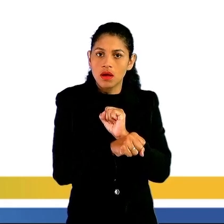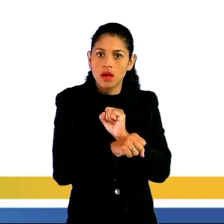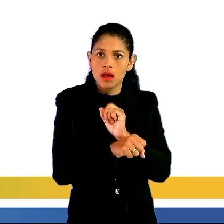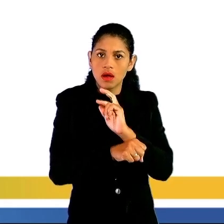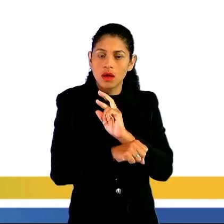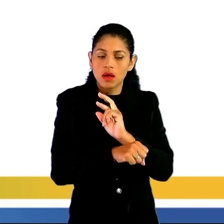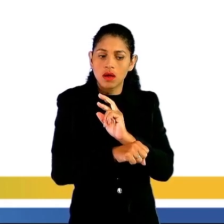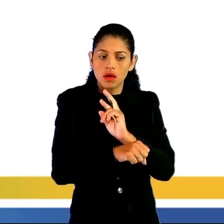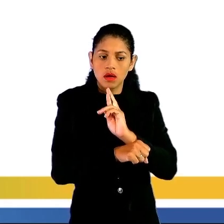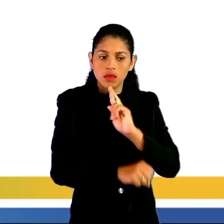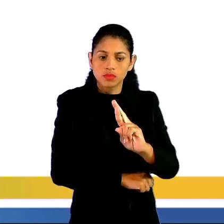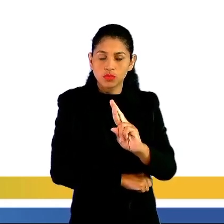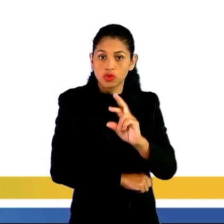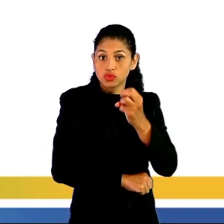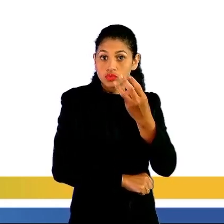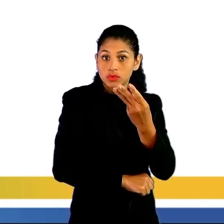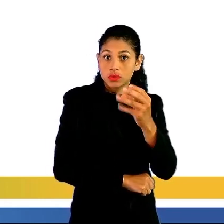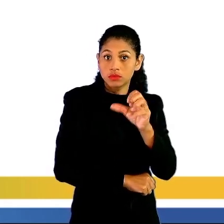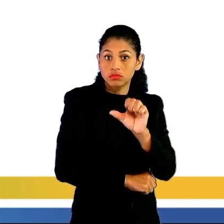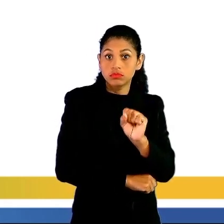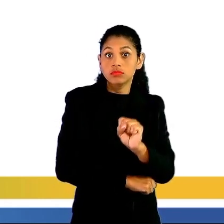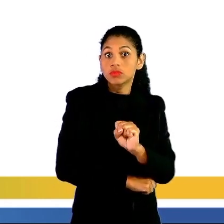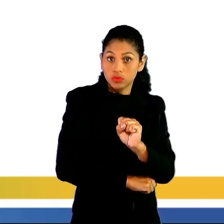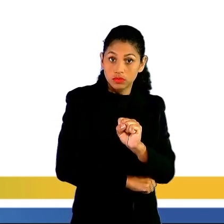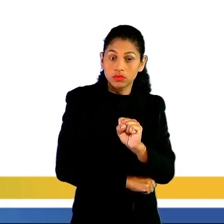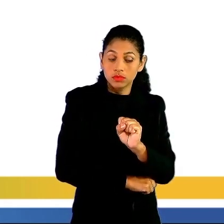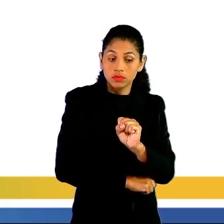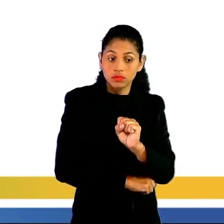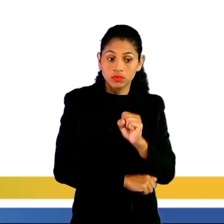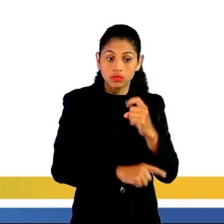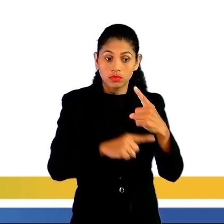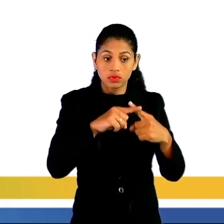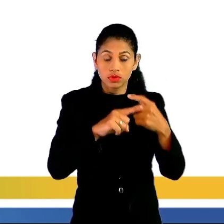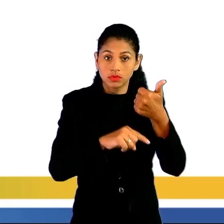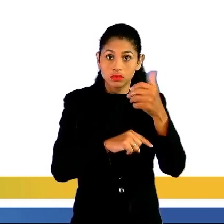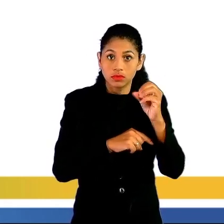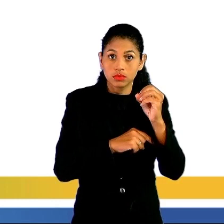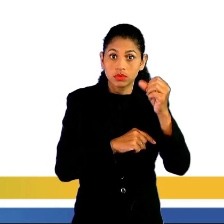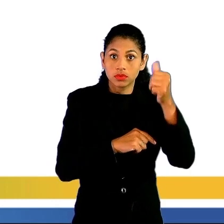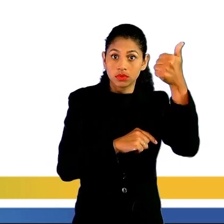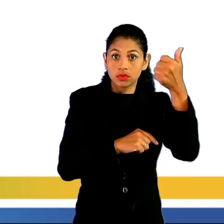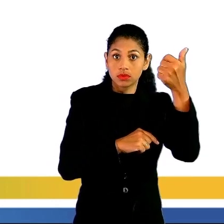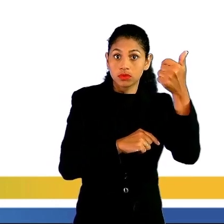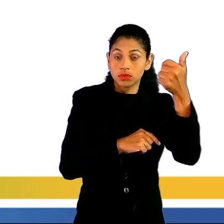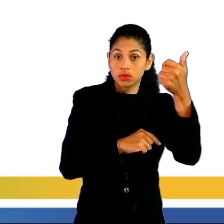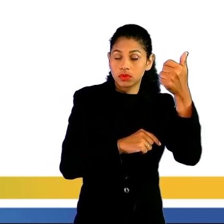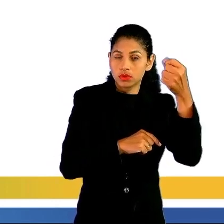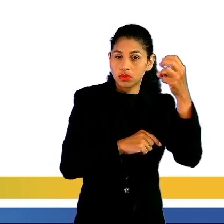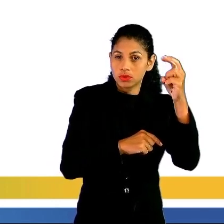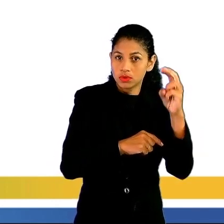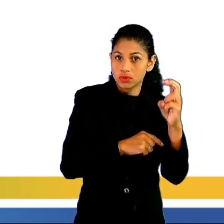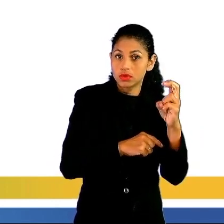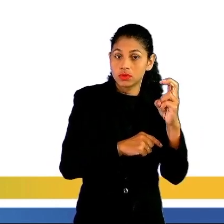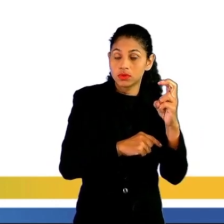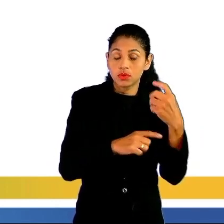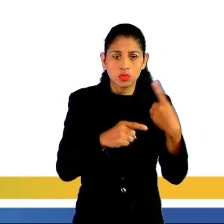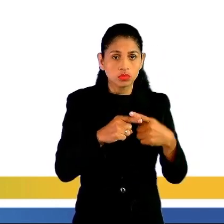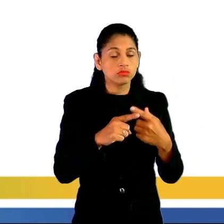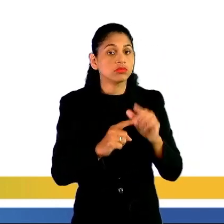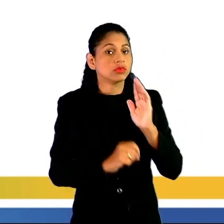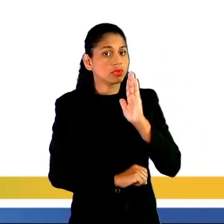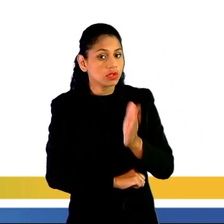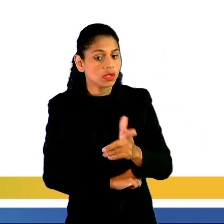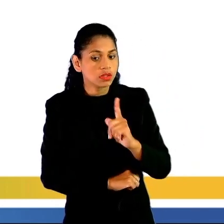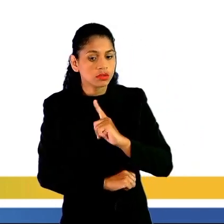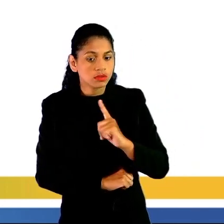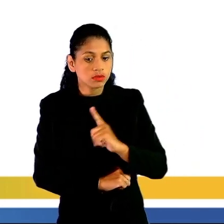onde eu estou apontando aqui. Pois já tinha uma alternativa com esse valor, mas em notação científica, como eu falei, tem que